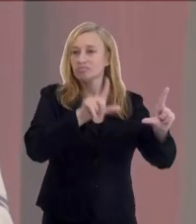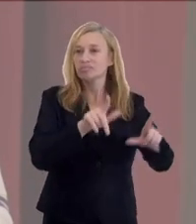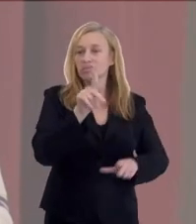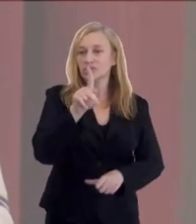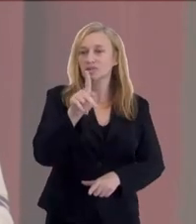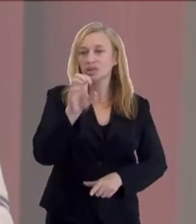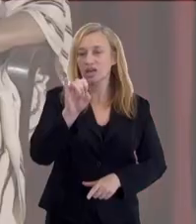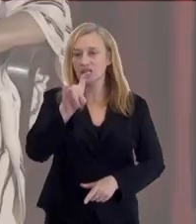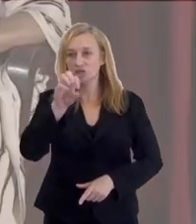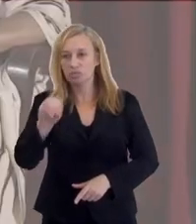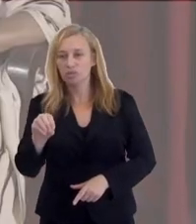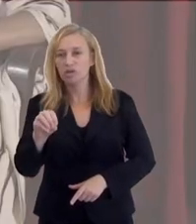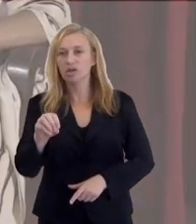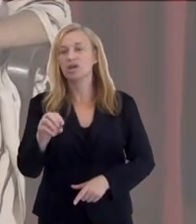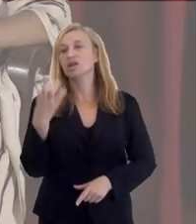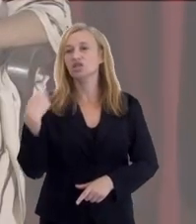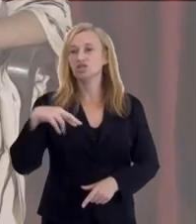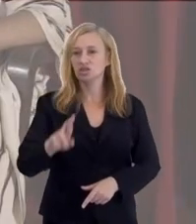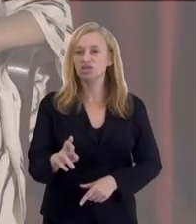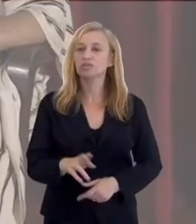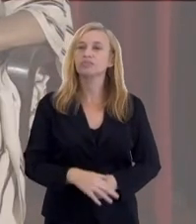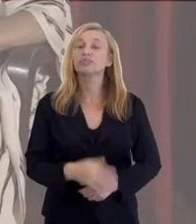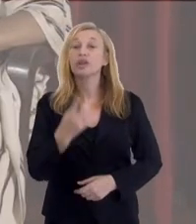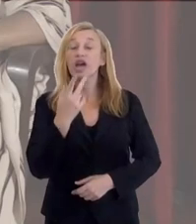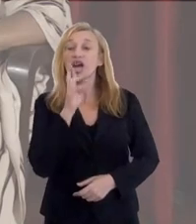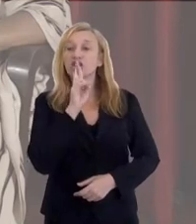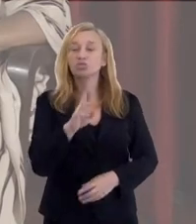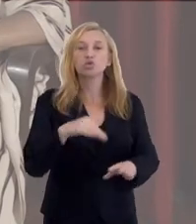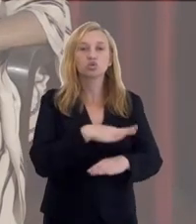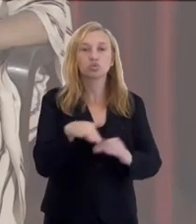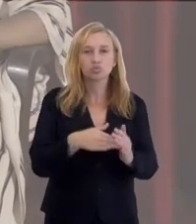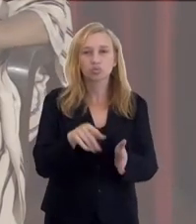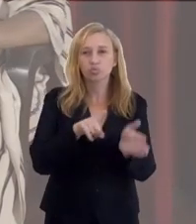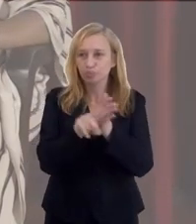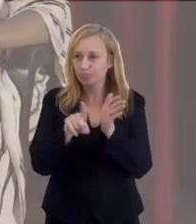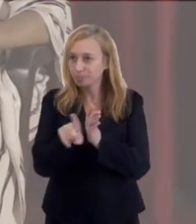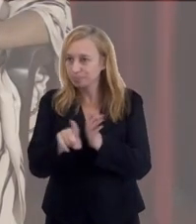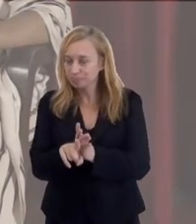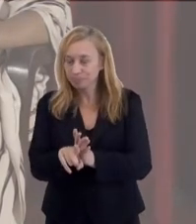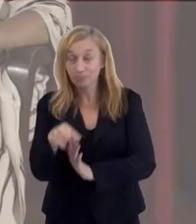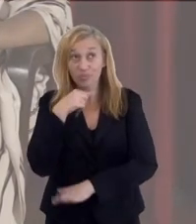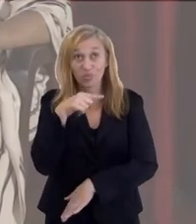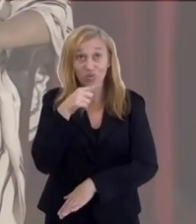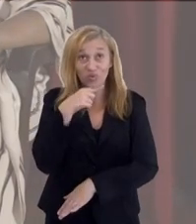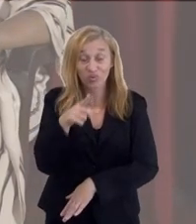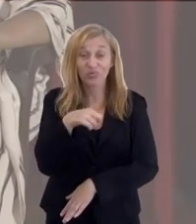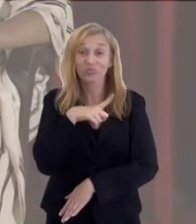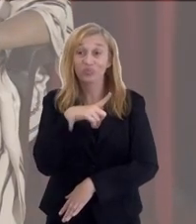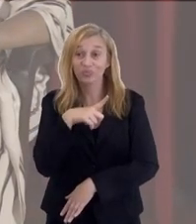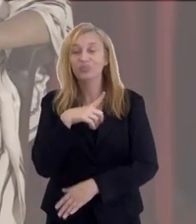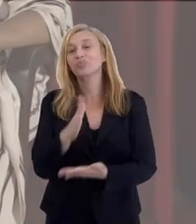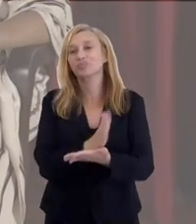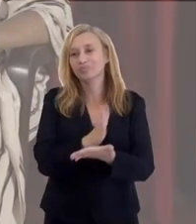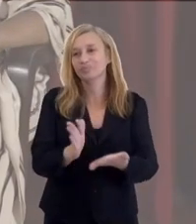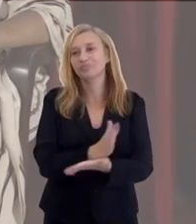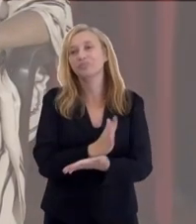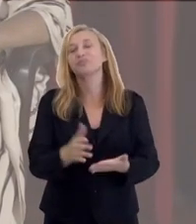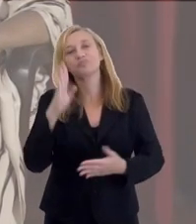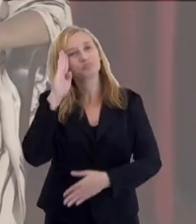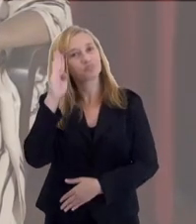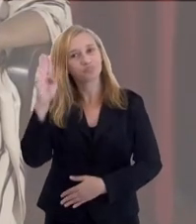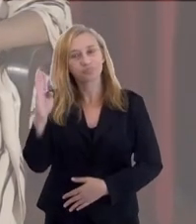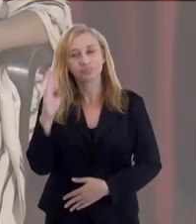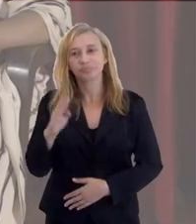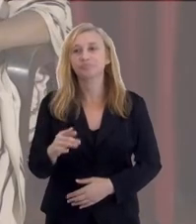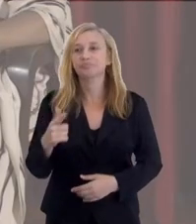Religião, aqui no Conselho Espírita, por ter respondido tantas perguntas que são tantas dúvidas para as